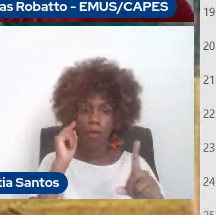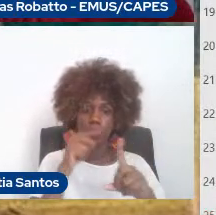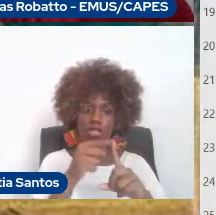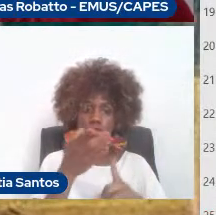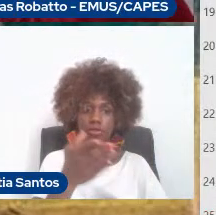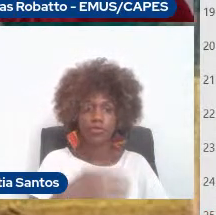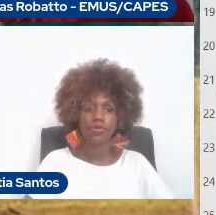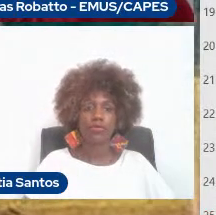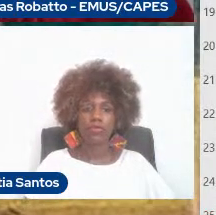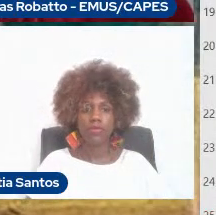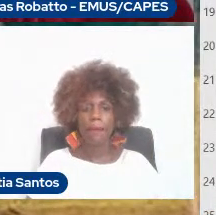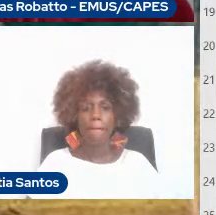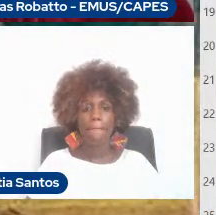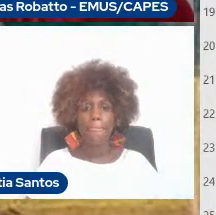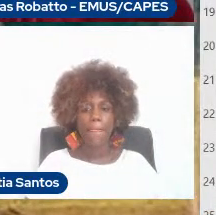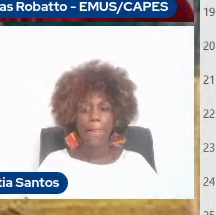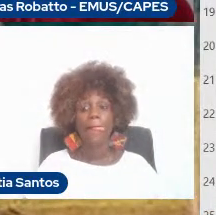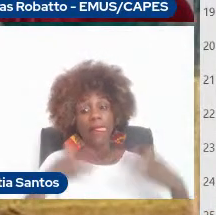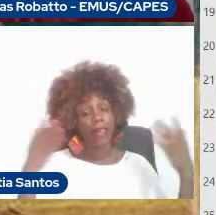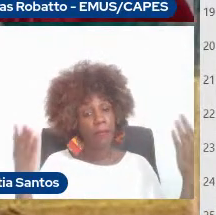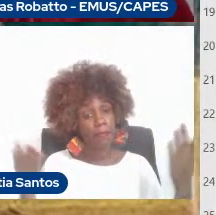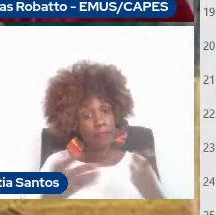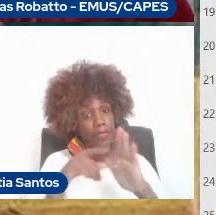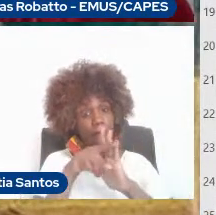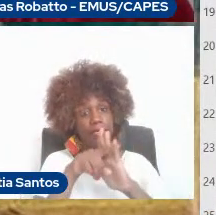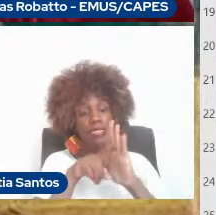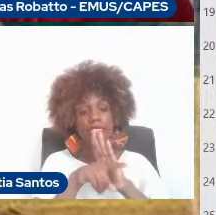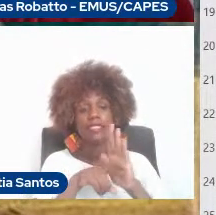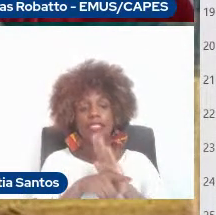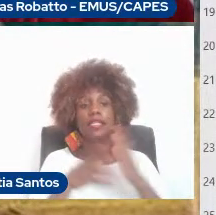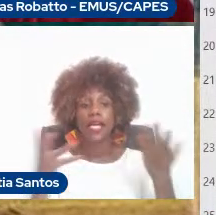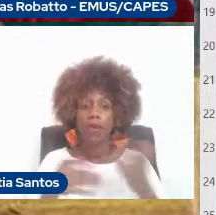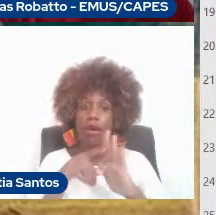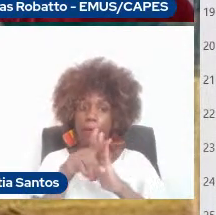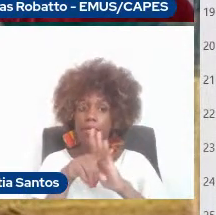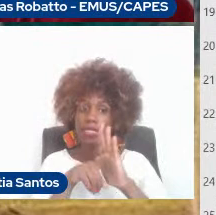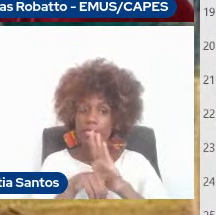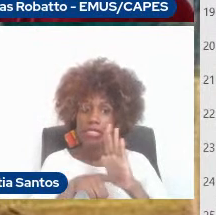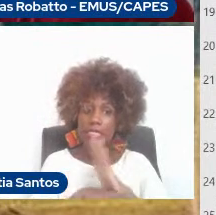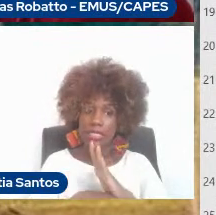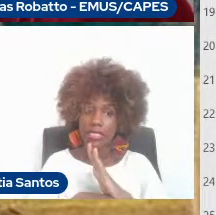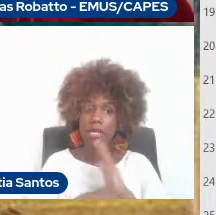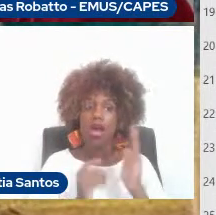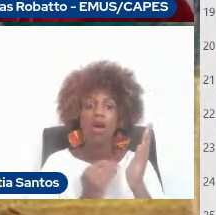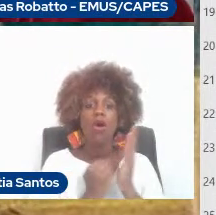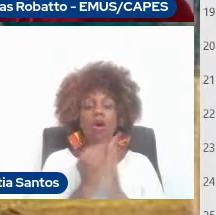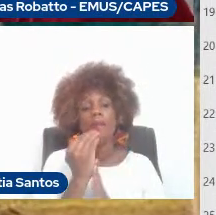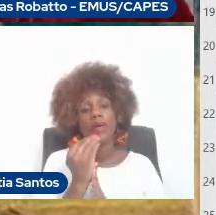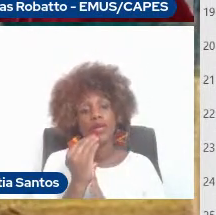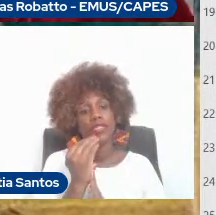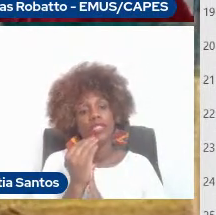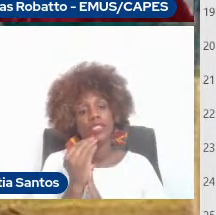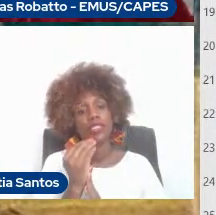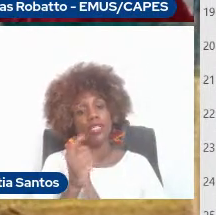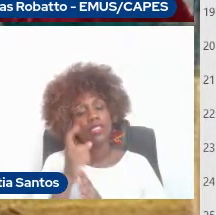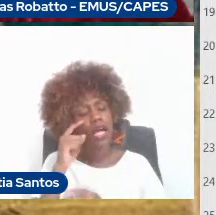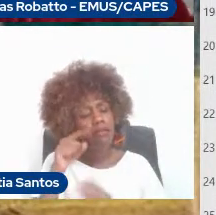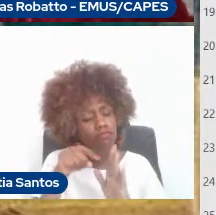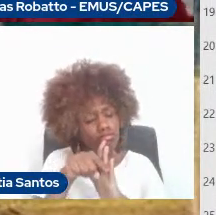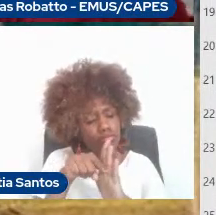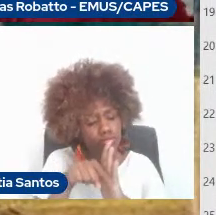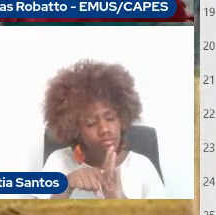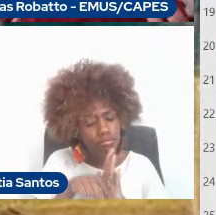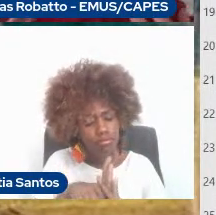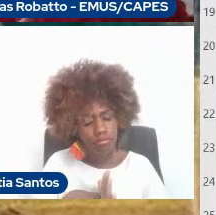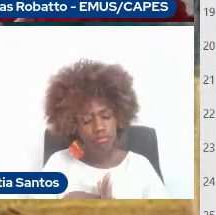Então, o estado atual da pesquisa é uma pesquisa que ainda está no estágio da autoinvestigação, eu estou tentando